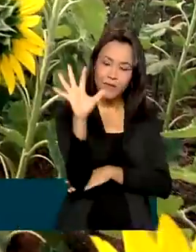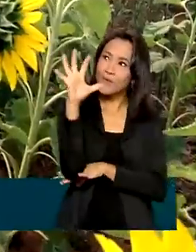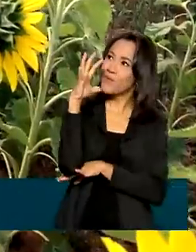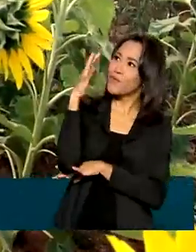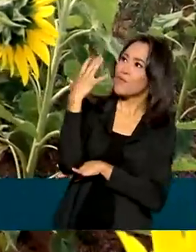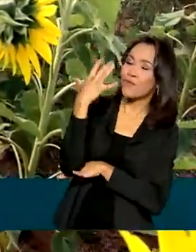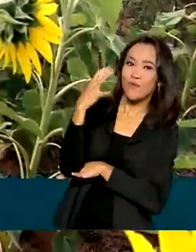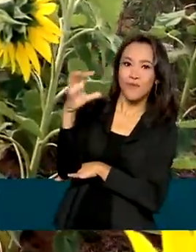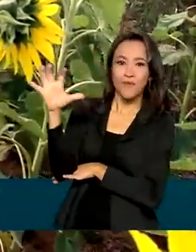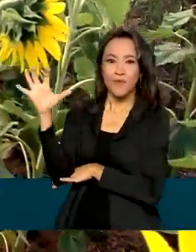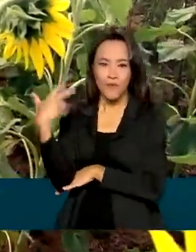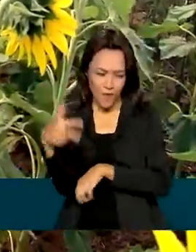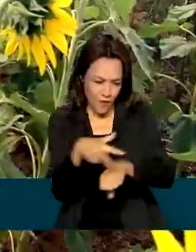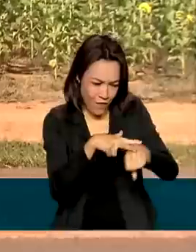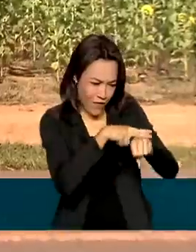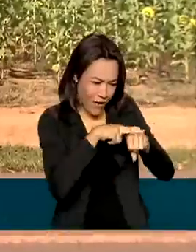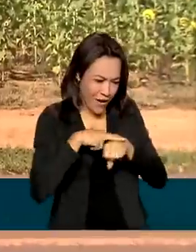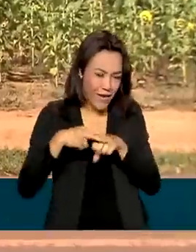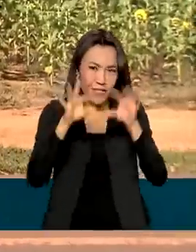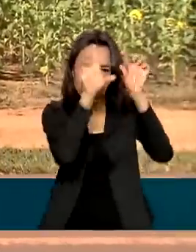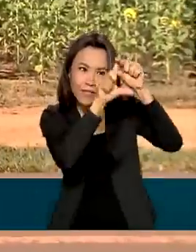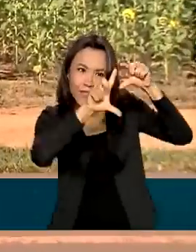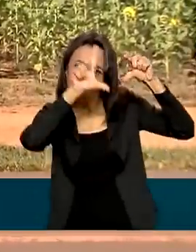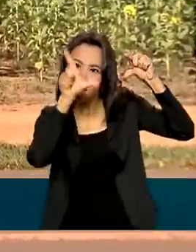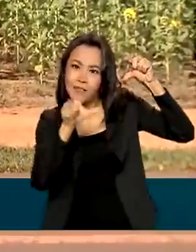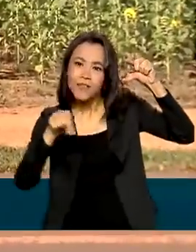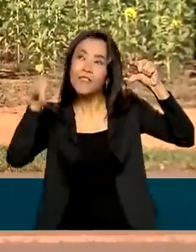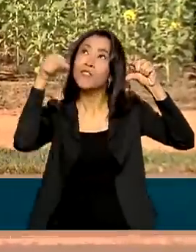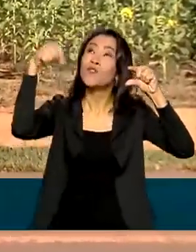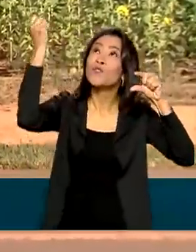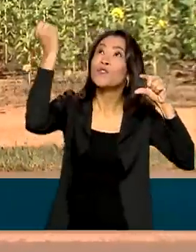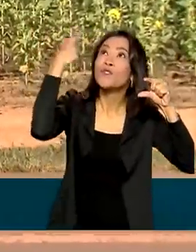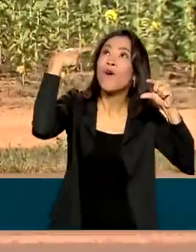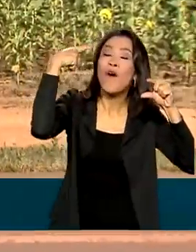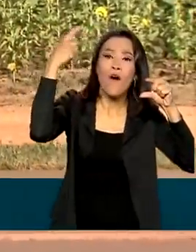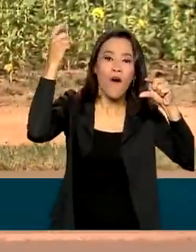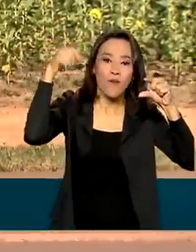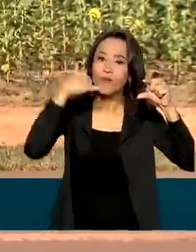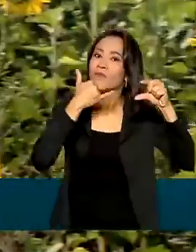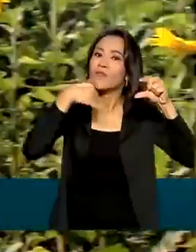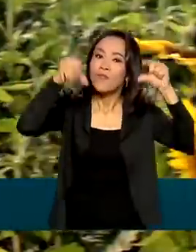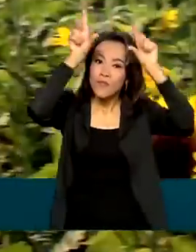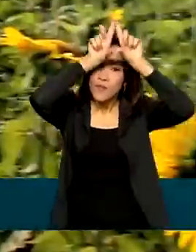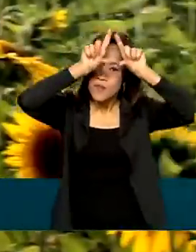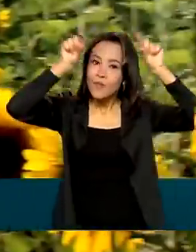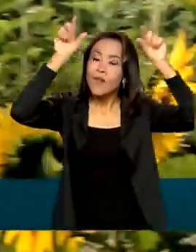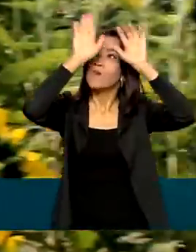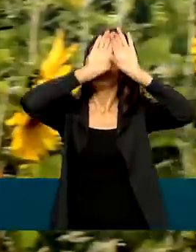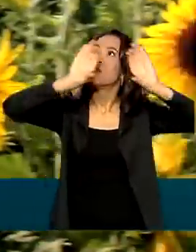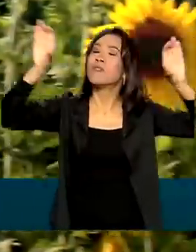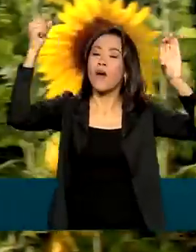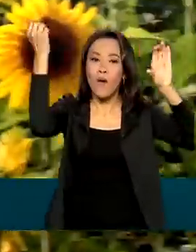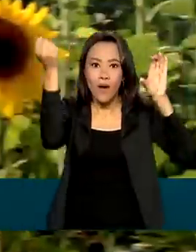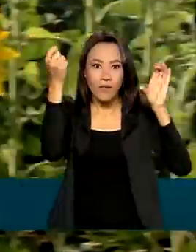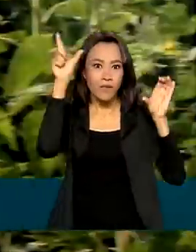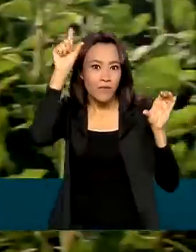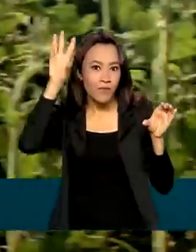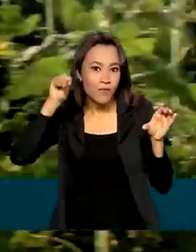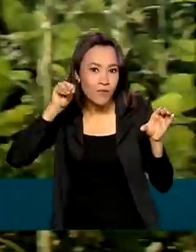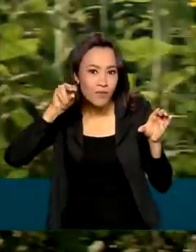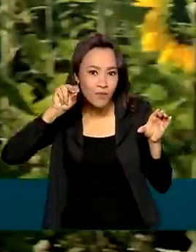contrasta com o verde das folhas e o céu azul das tardes no planalto central. Os campos de girassóis